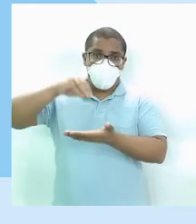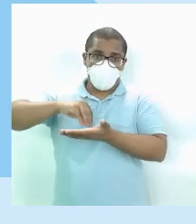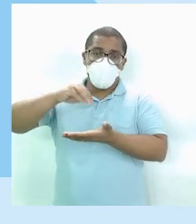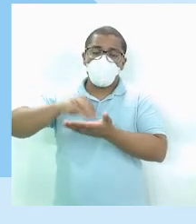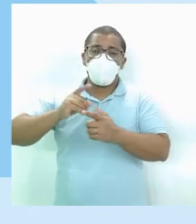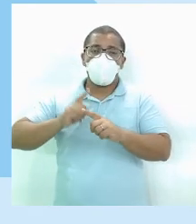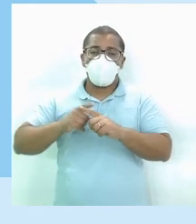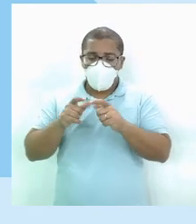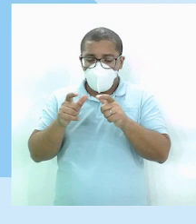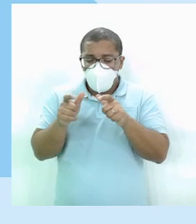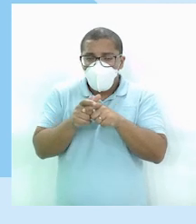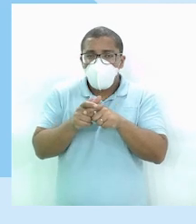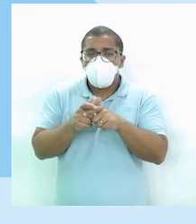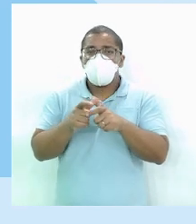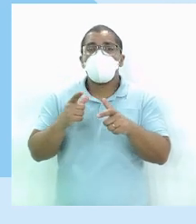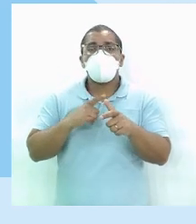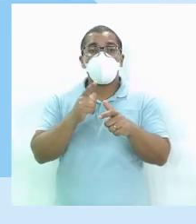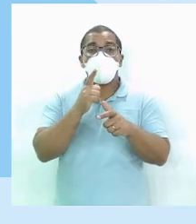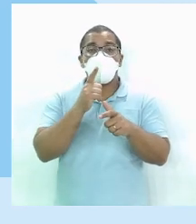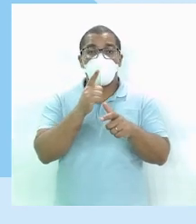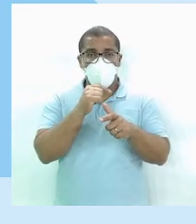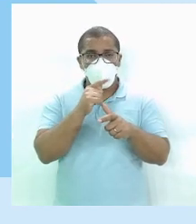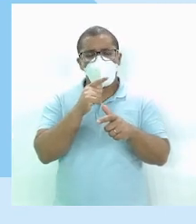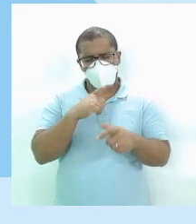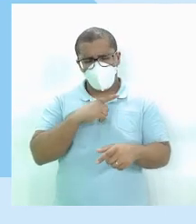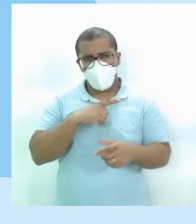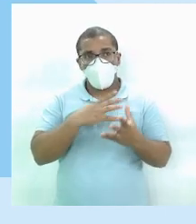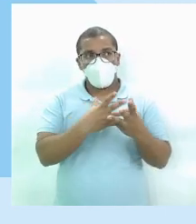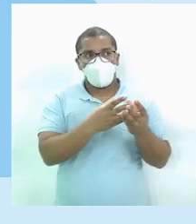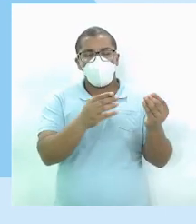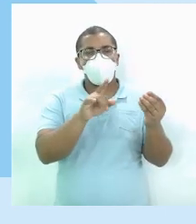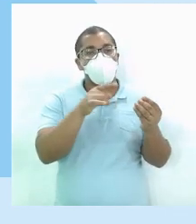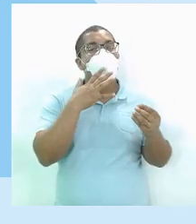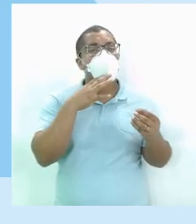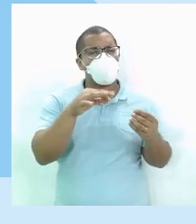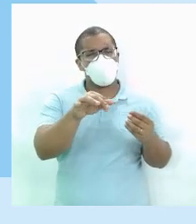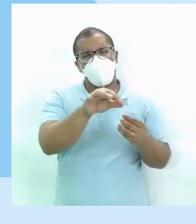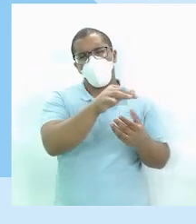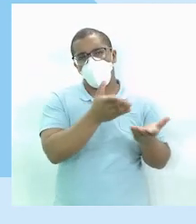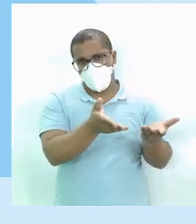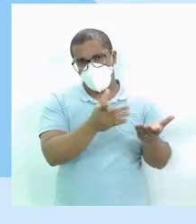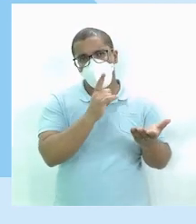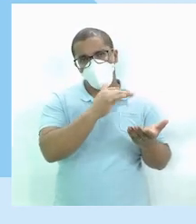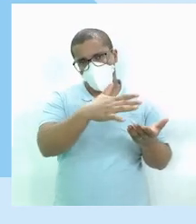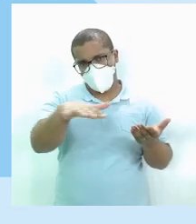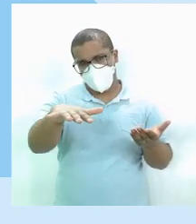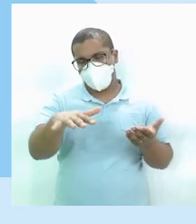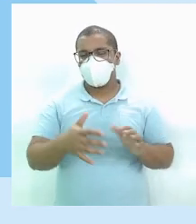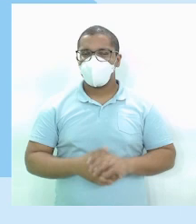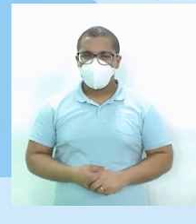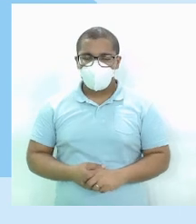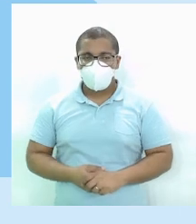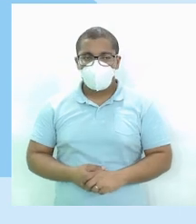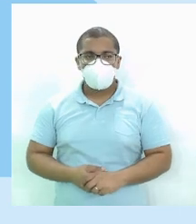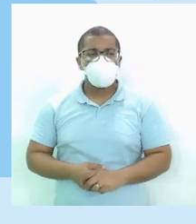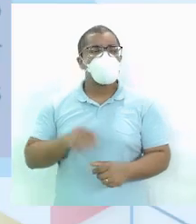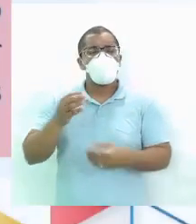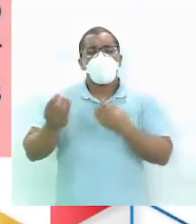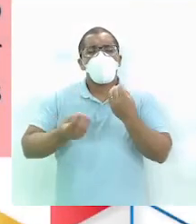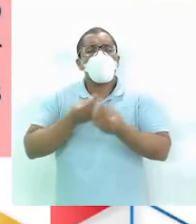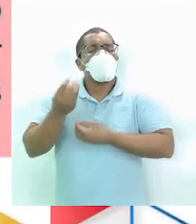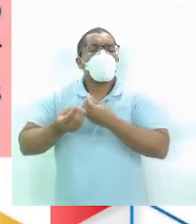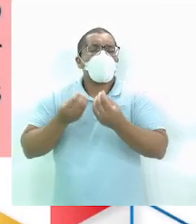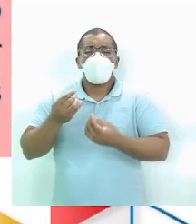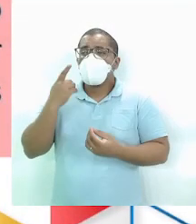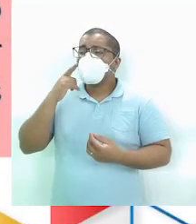quantidade Dela é muito pequena A gente tem Muita água Salgada No nosso planeta Então se liga Olha como é que Ele faria Eu coloquei um